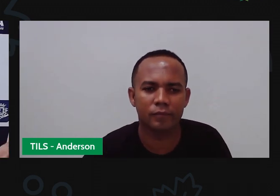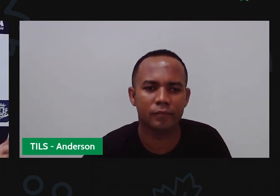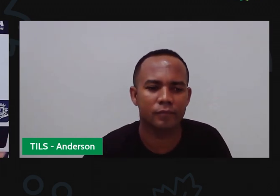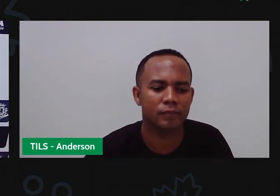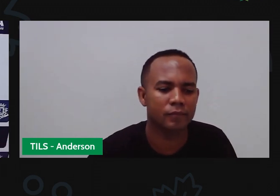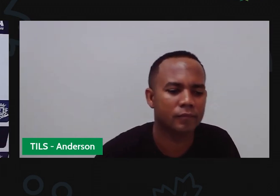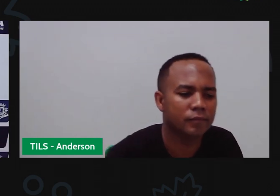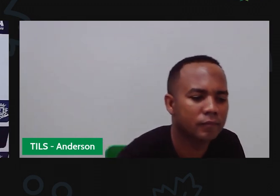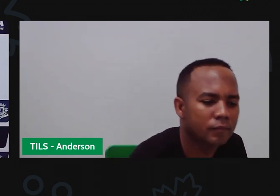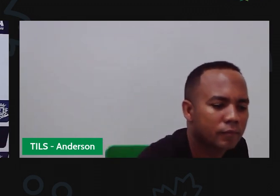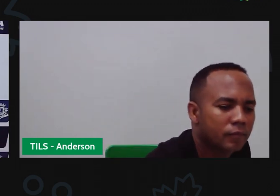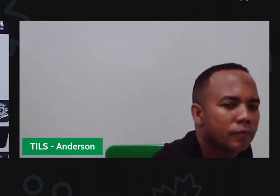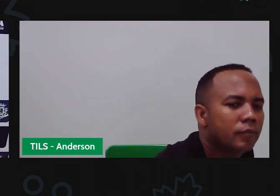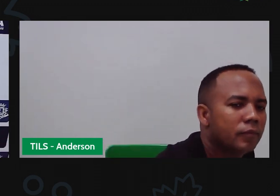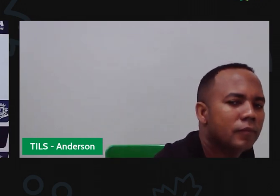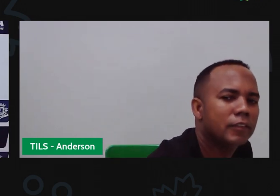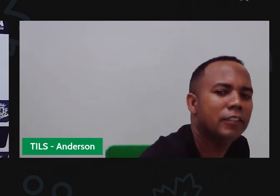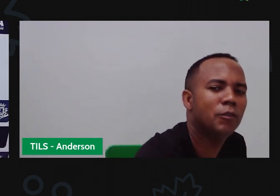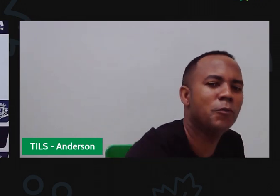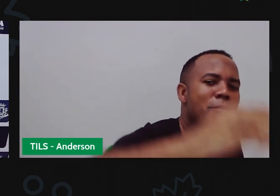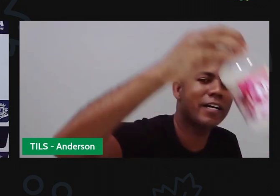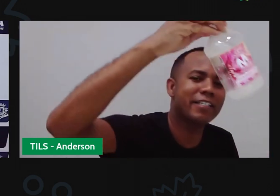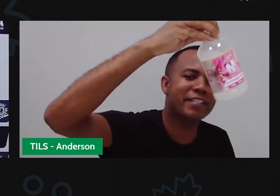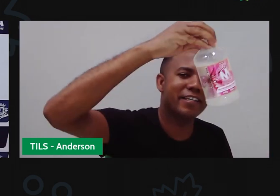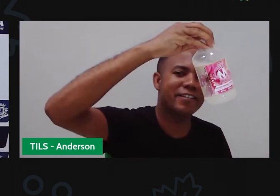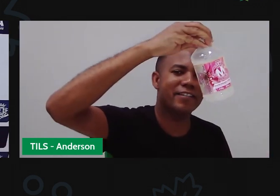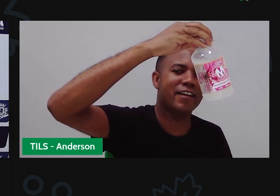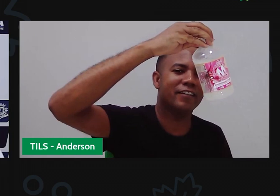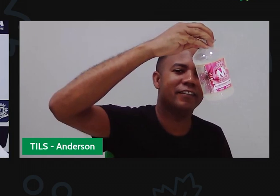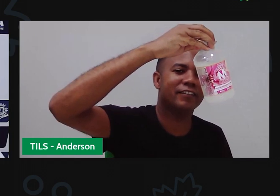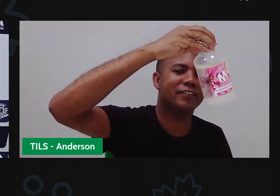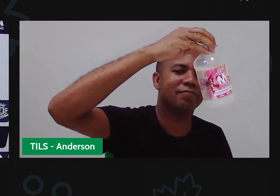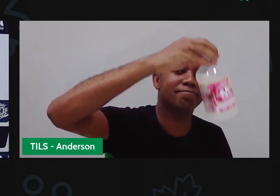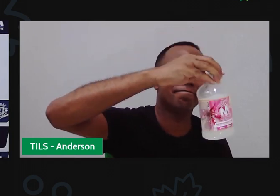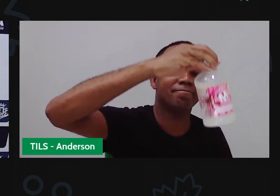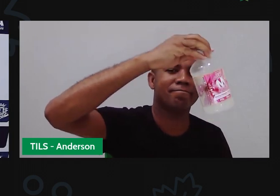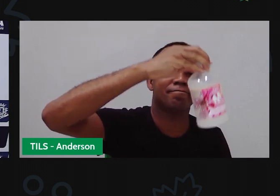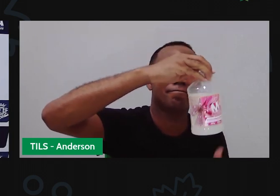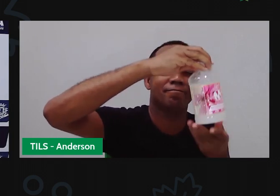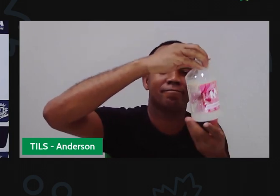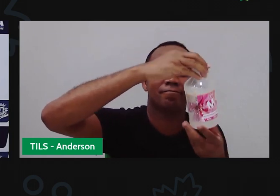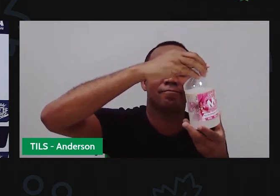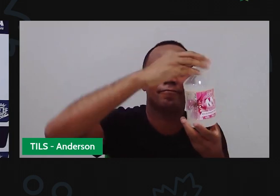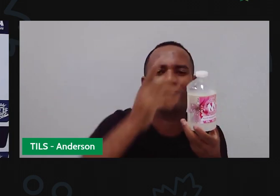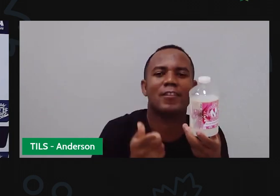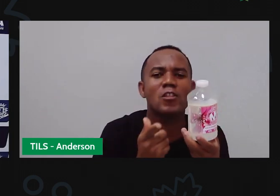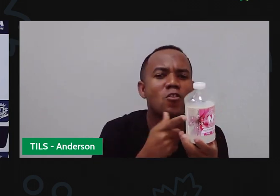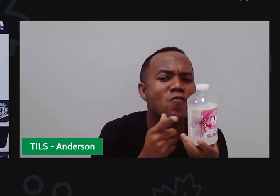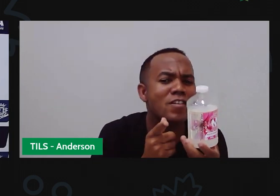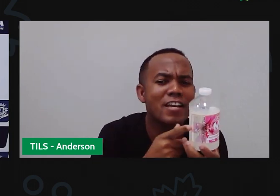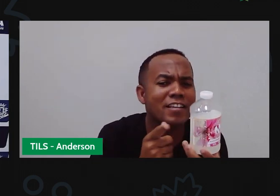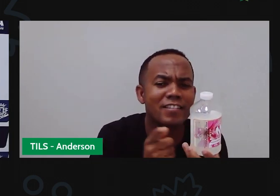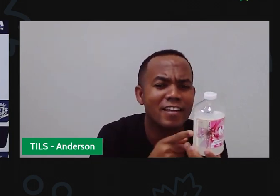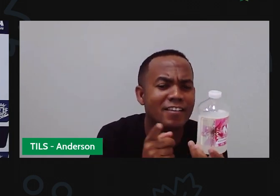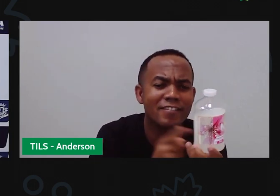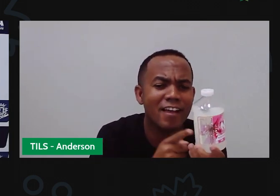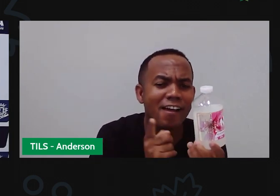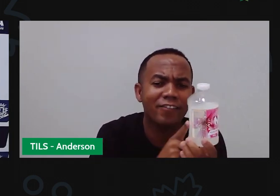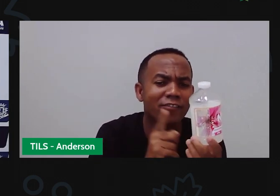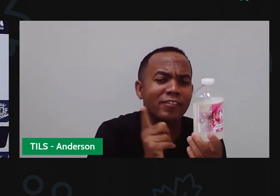é um prazer estar com vocês e né vamos lá botar o slide aqui de volta para ter o nosso recadinho Anderson